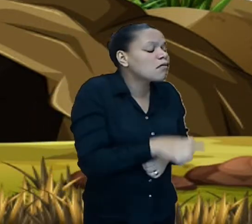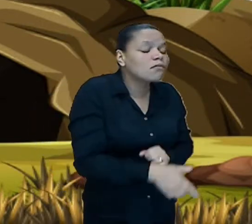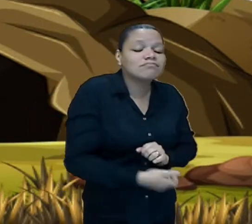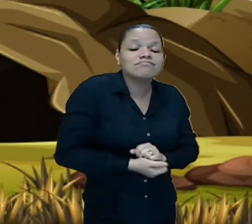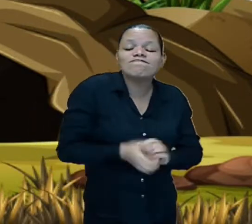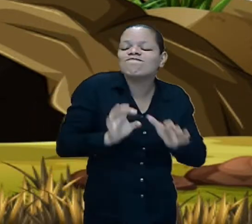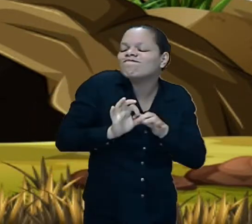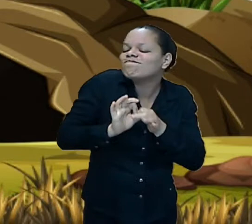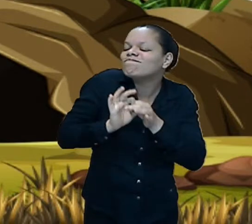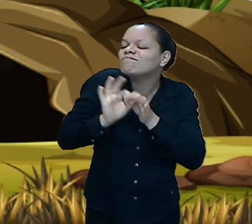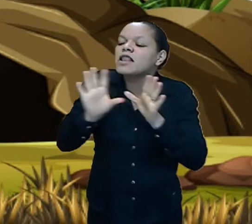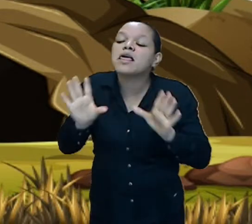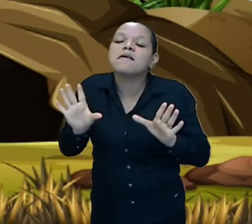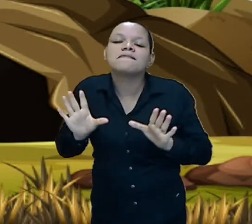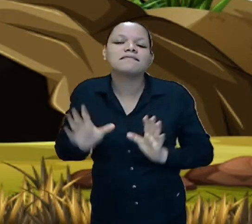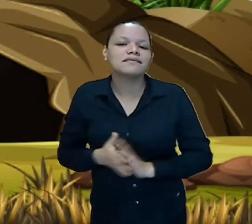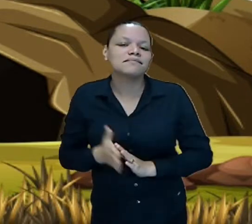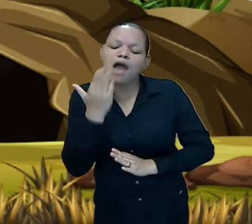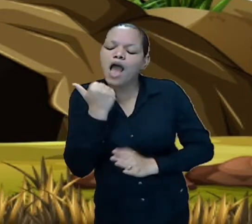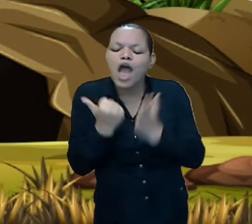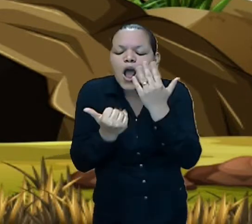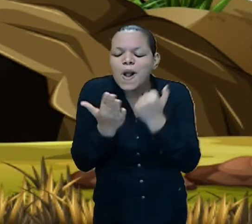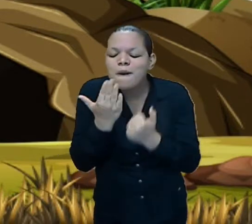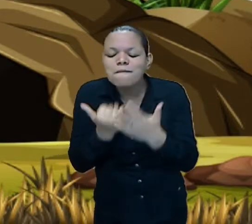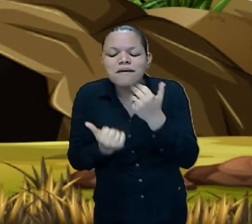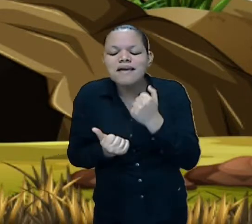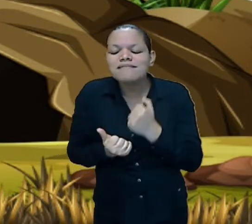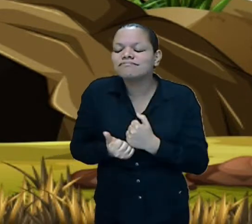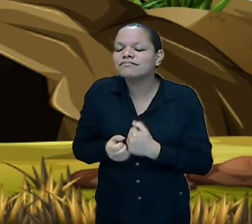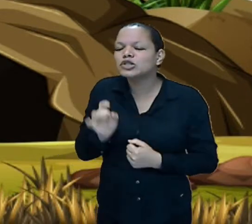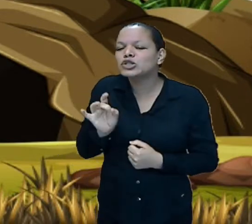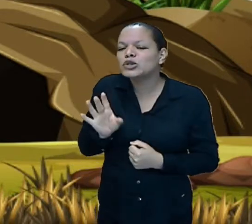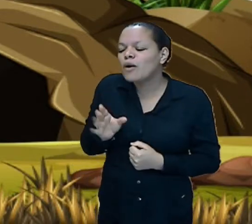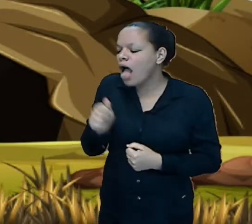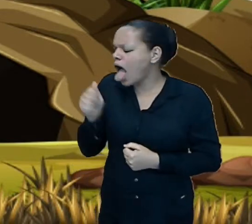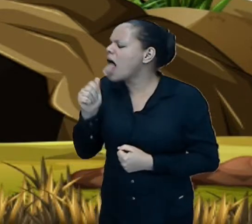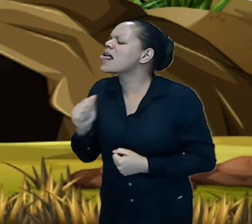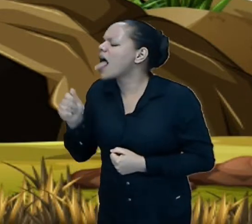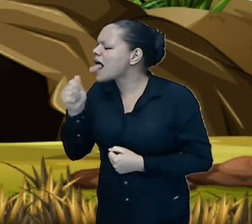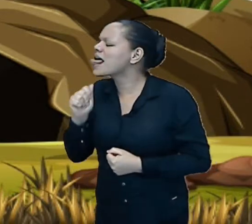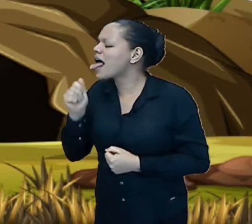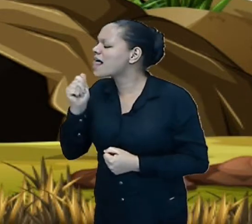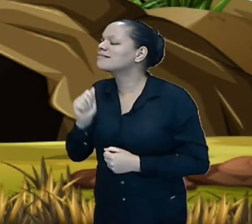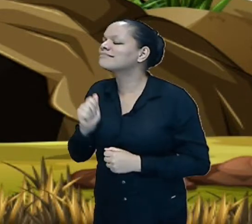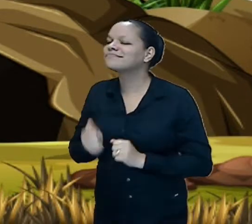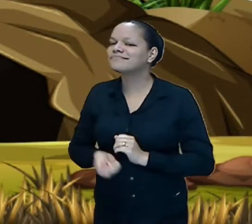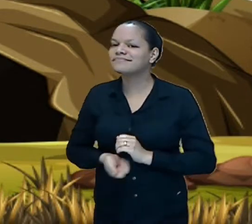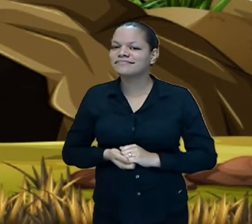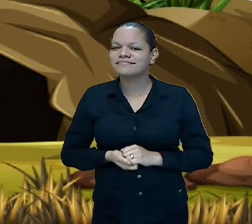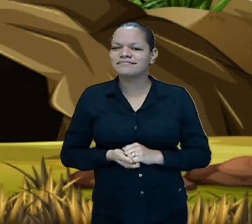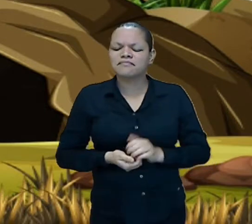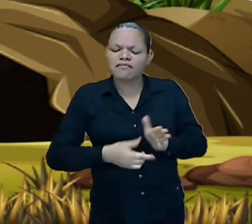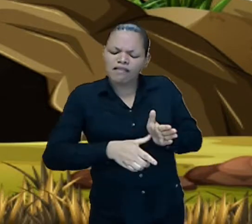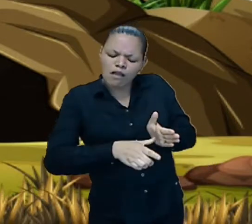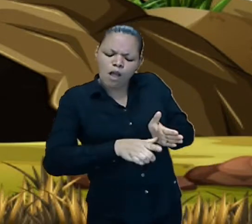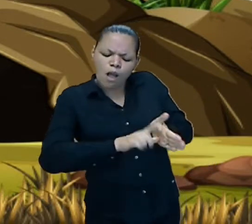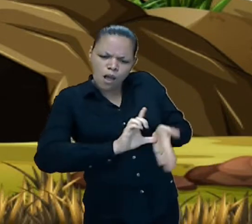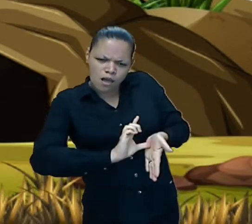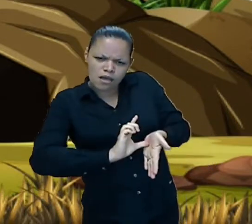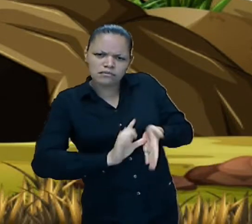devorar todos os seus sorvetes um pouco antes do fim do verão